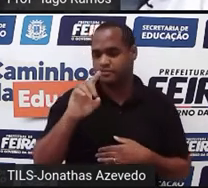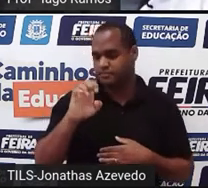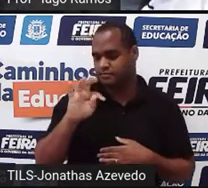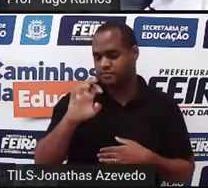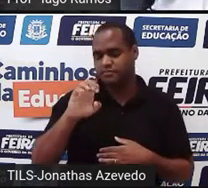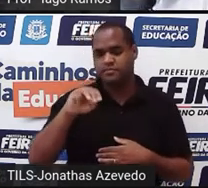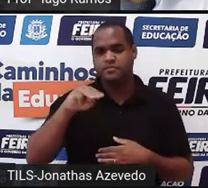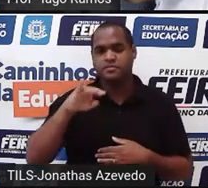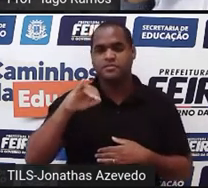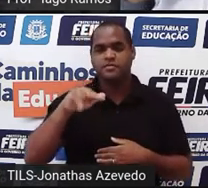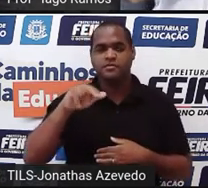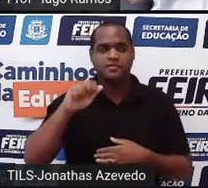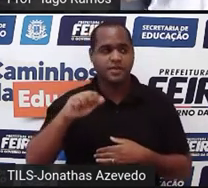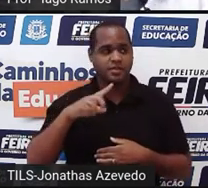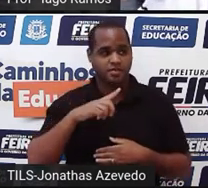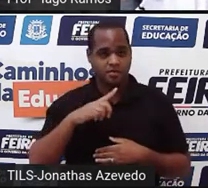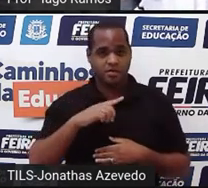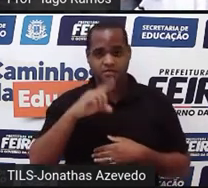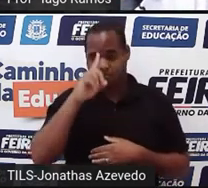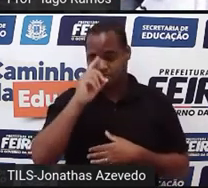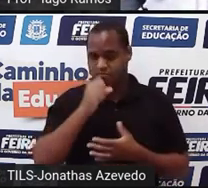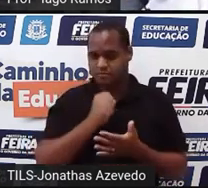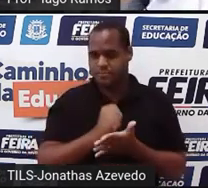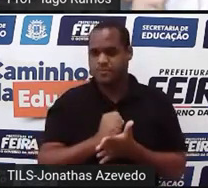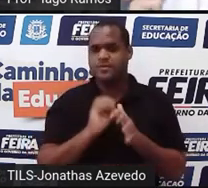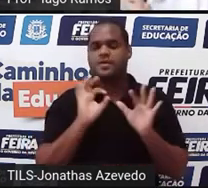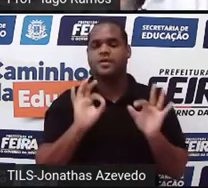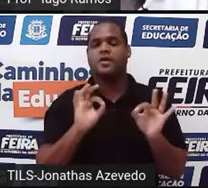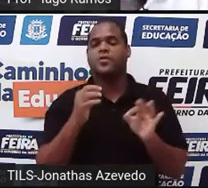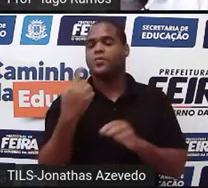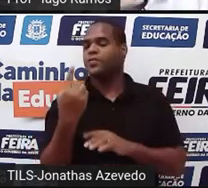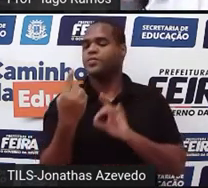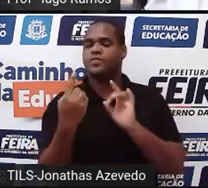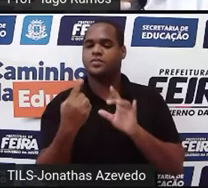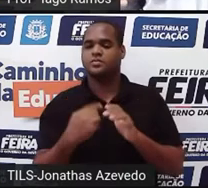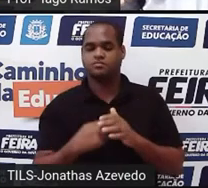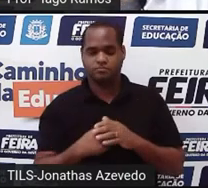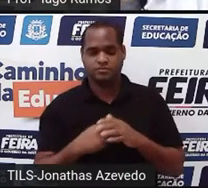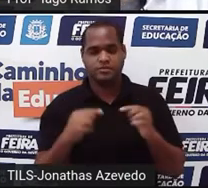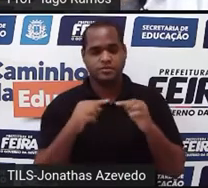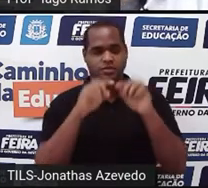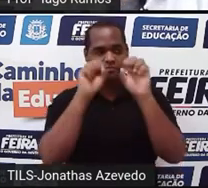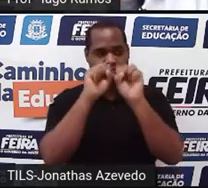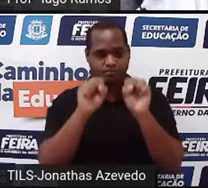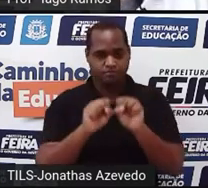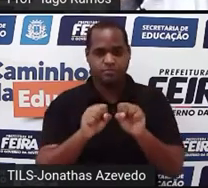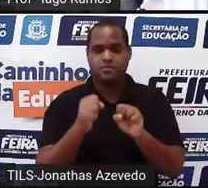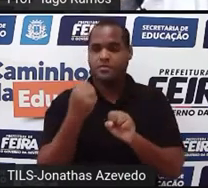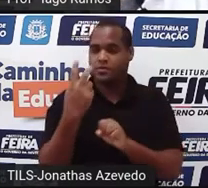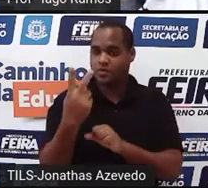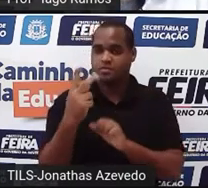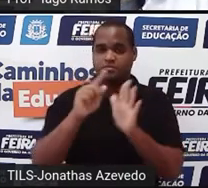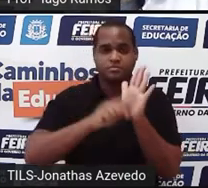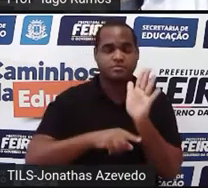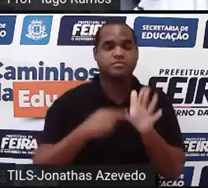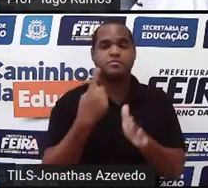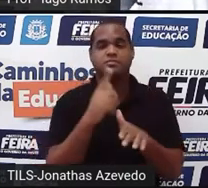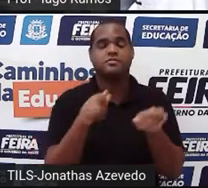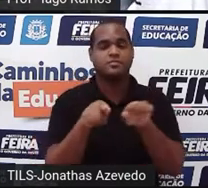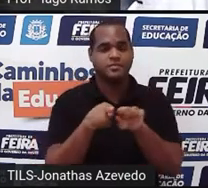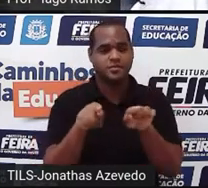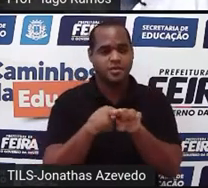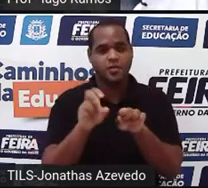determina qual é a solução. E é uma só. Naquele sistema, 2 e menos 1. Ou seja,